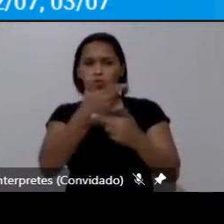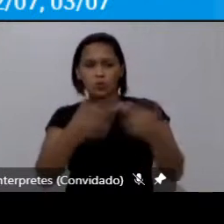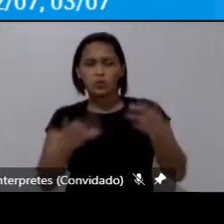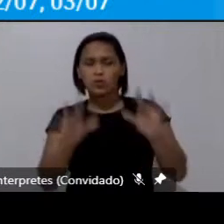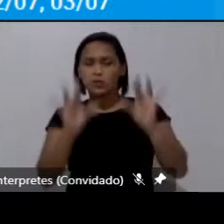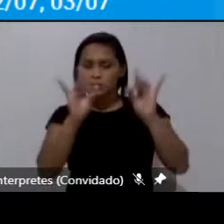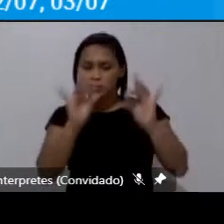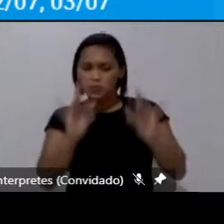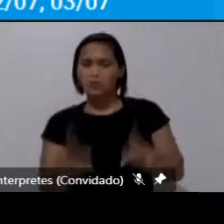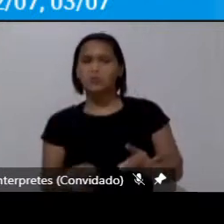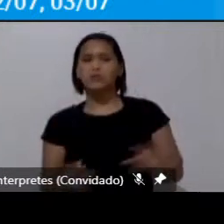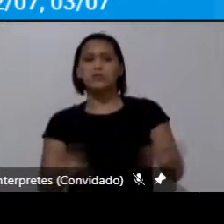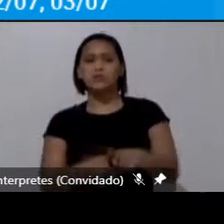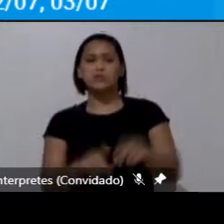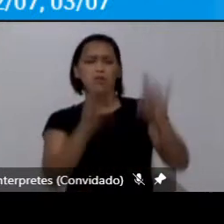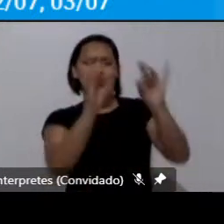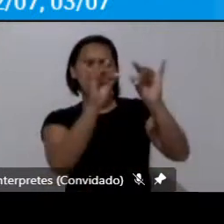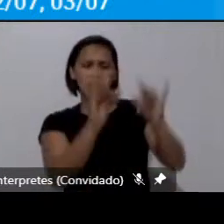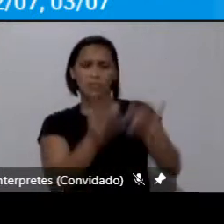particularidades as suas